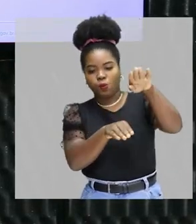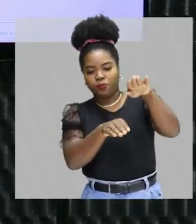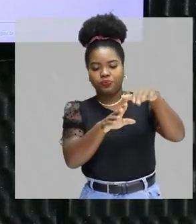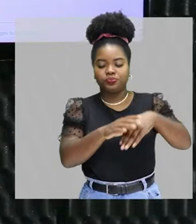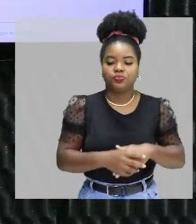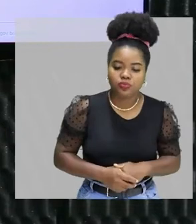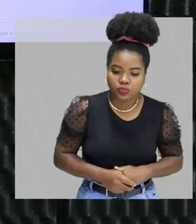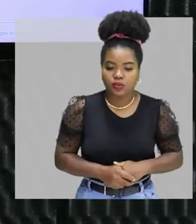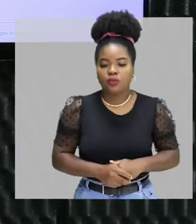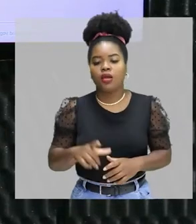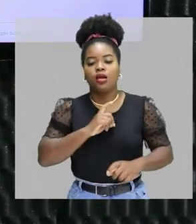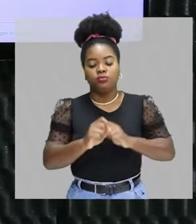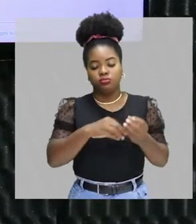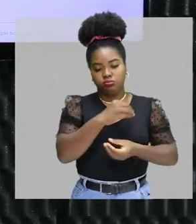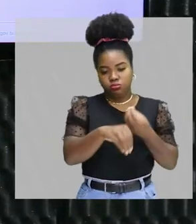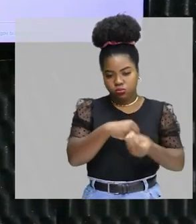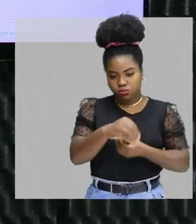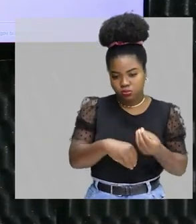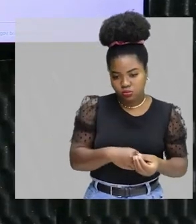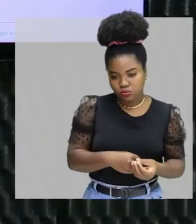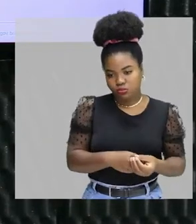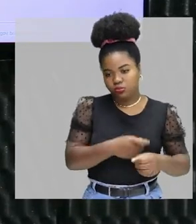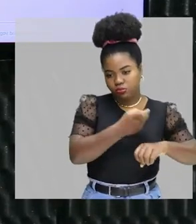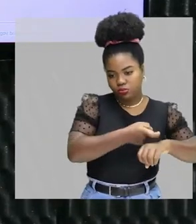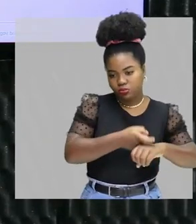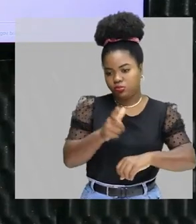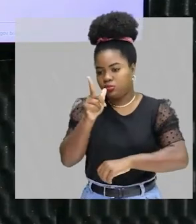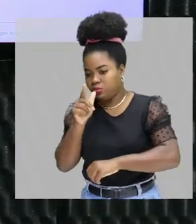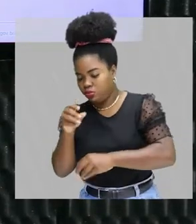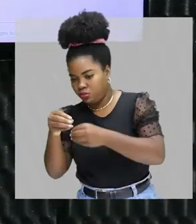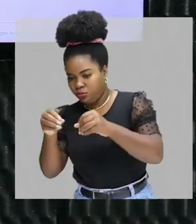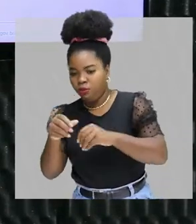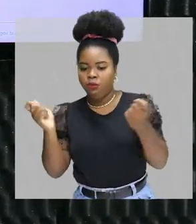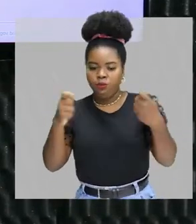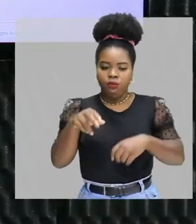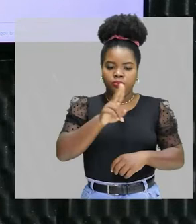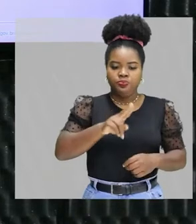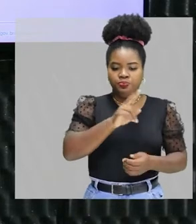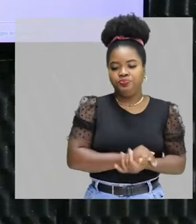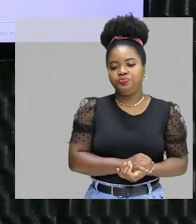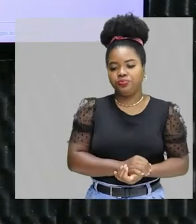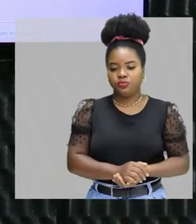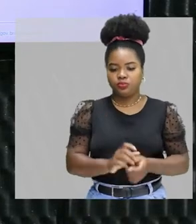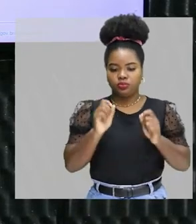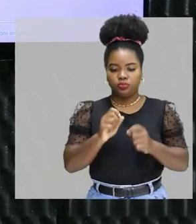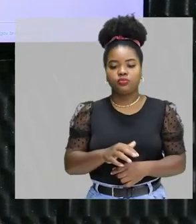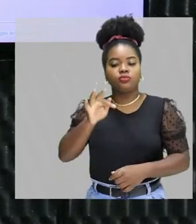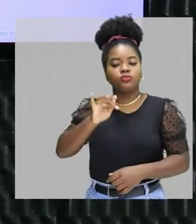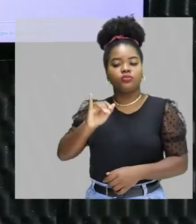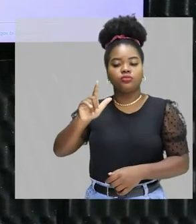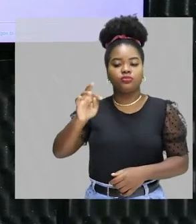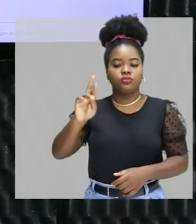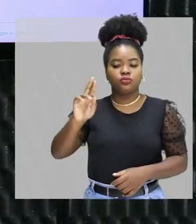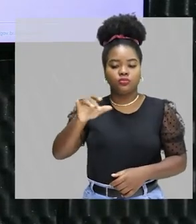líquido, uma mistura entre sólido e líquido, eu posso utilizar a sifonação, filtração,